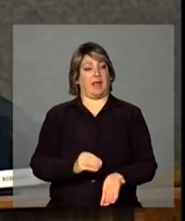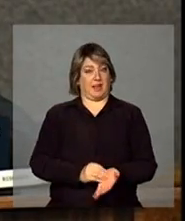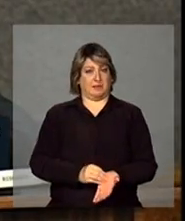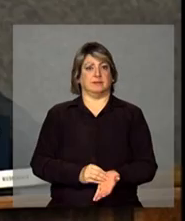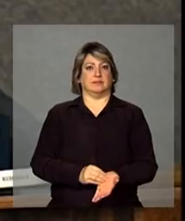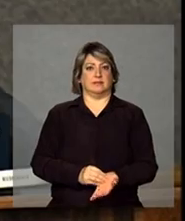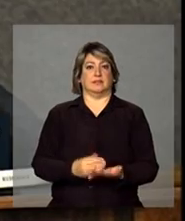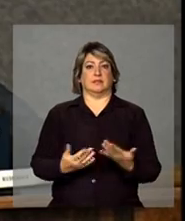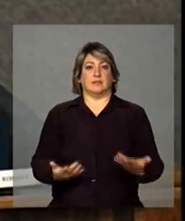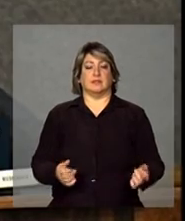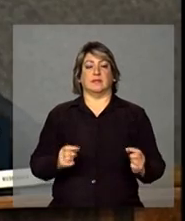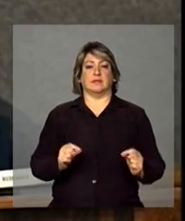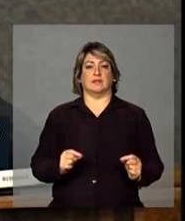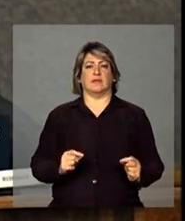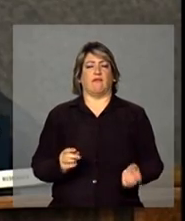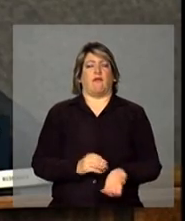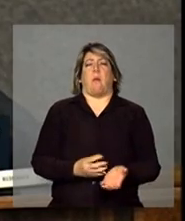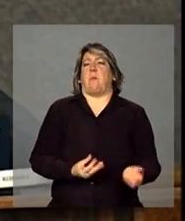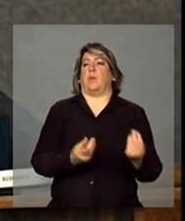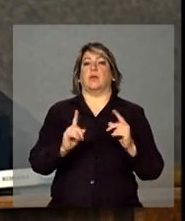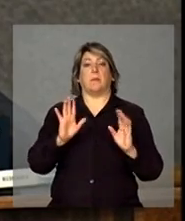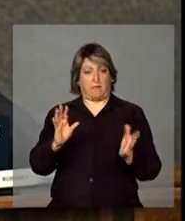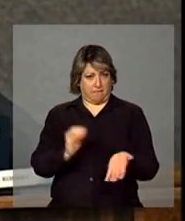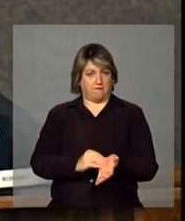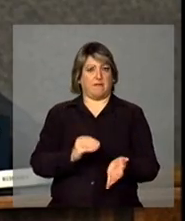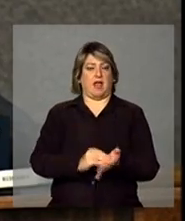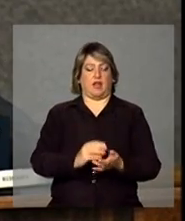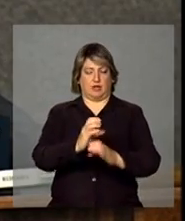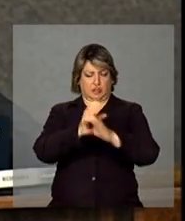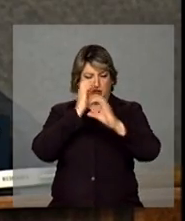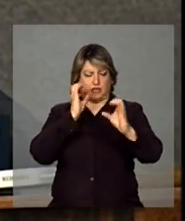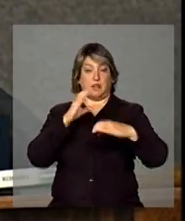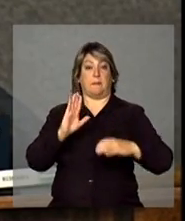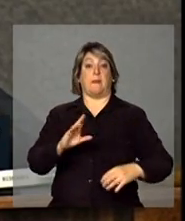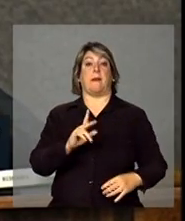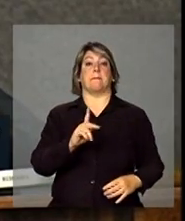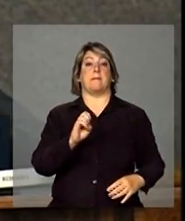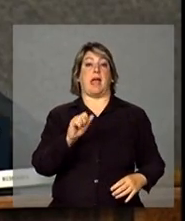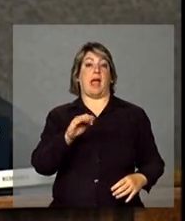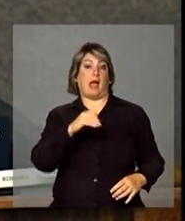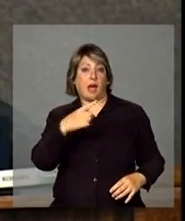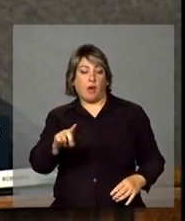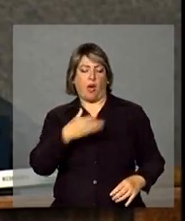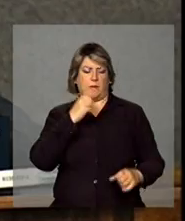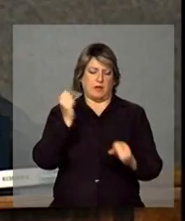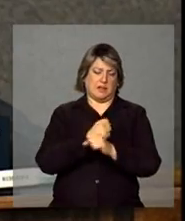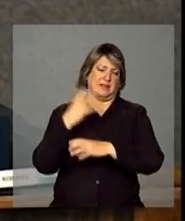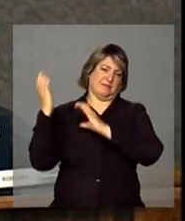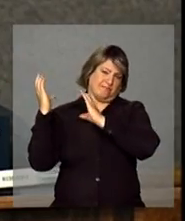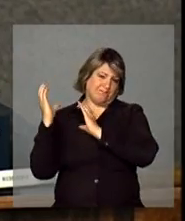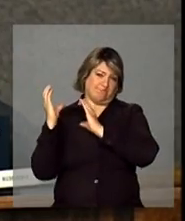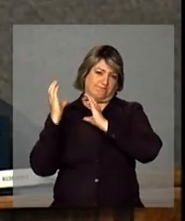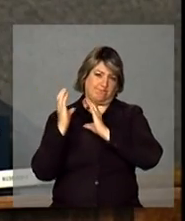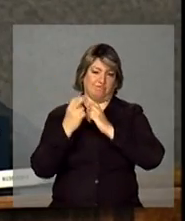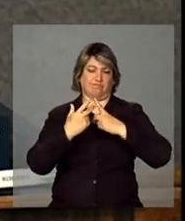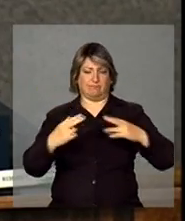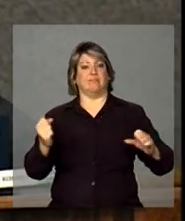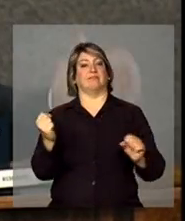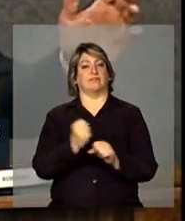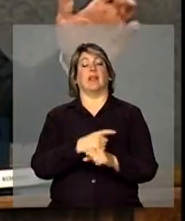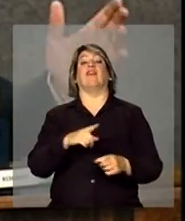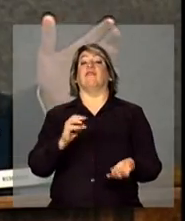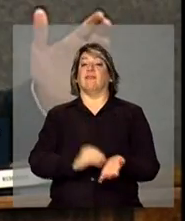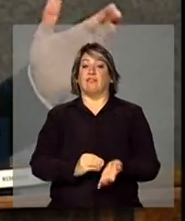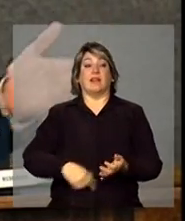Segundo os estudos de pé, nem tanto, mas falta engenheiros, mas falta peão de obra. Aquele sujeito que carrega o saco de cimento nas costas,